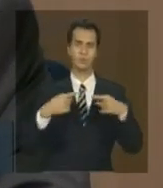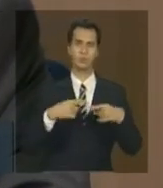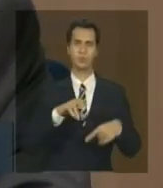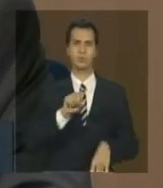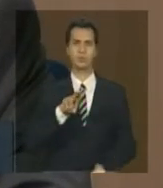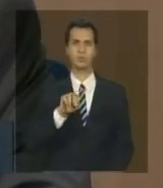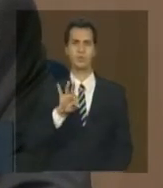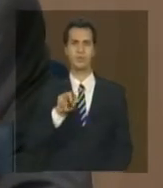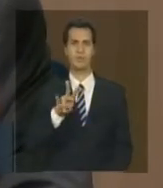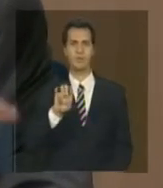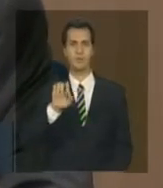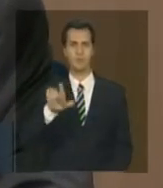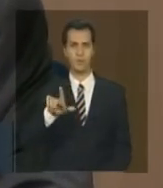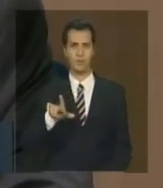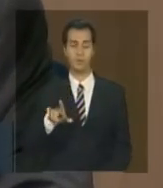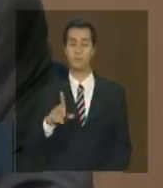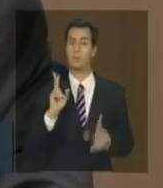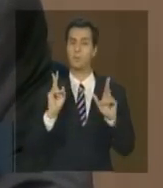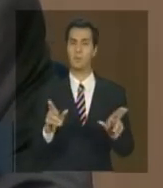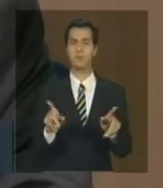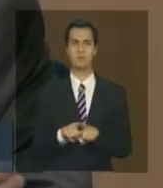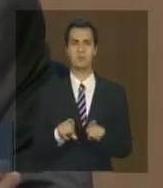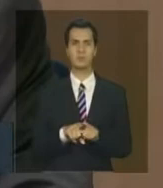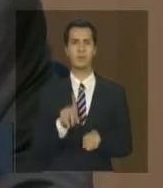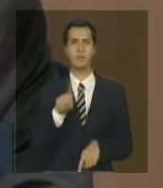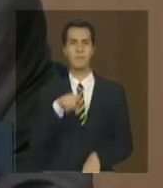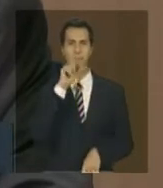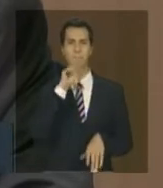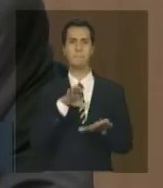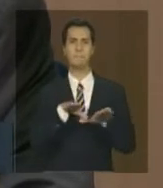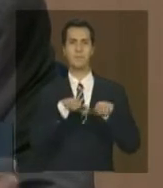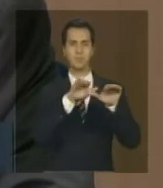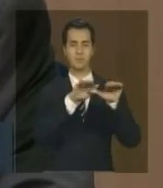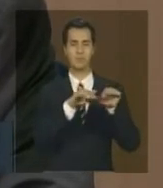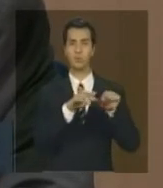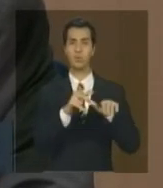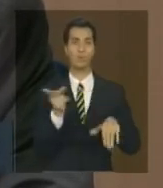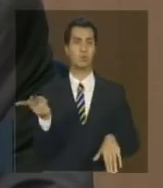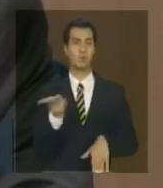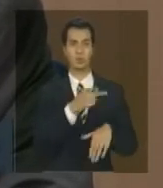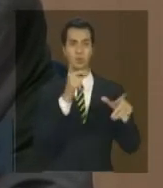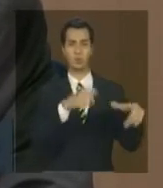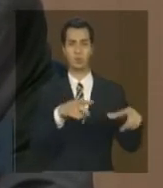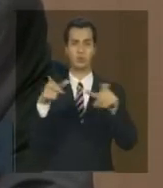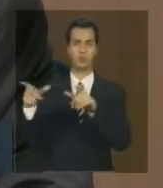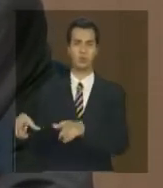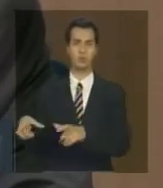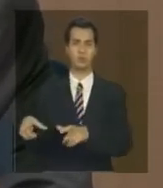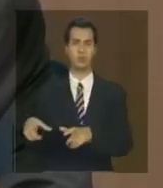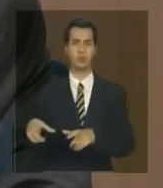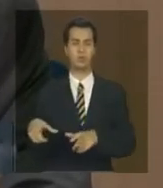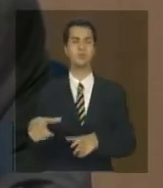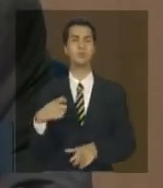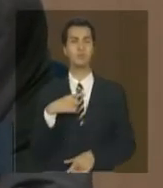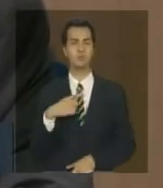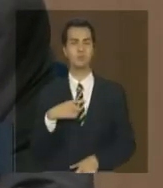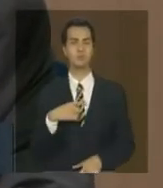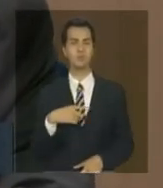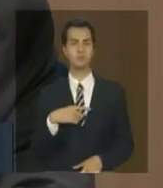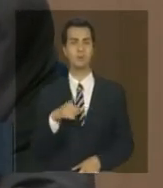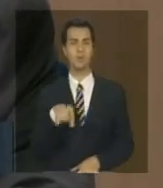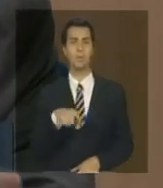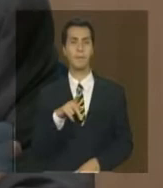utilização do bioma Pampa o mesmo se aplica ao Pantanal quer dizer esses são dois biomas onde a atividade de pecuária extensiva em cima de